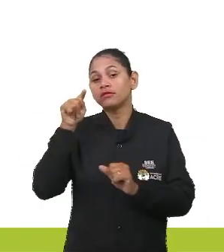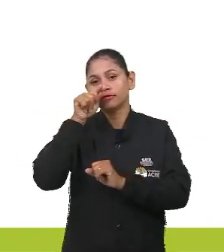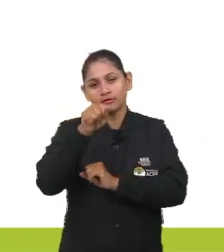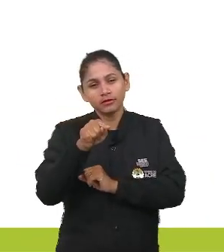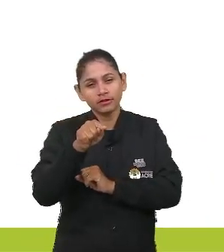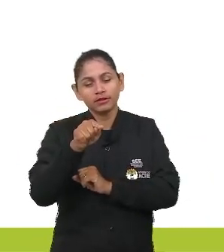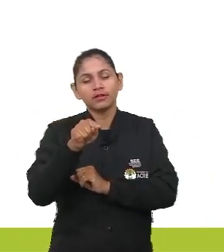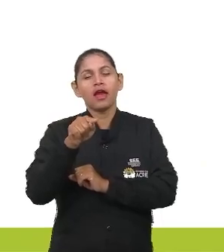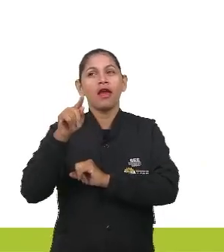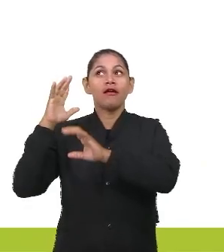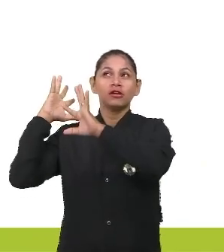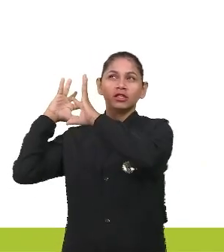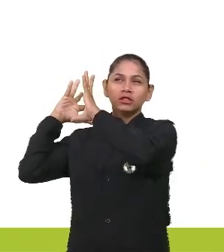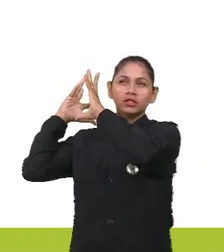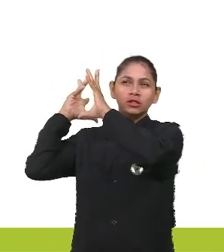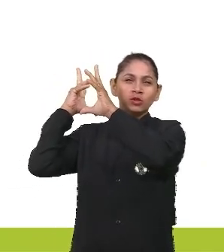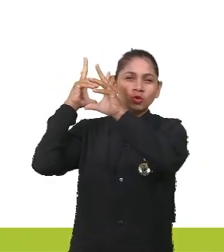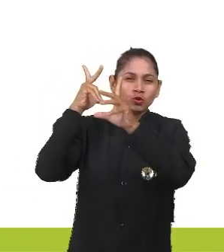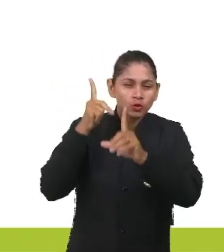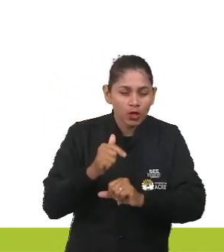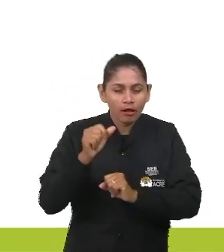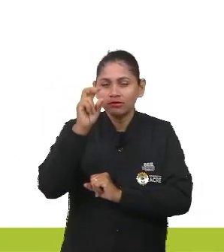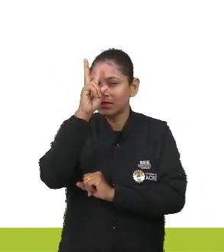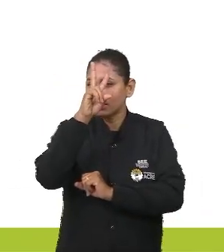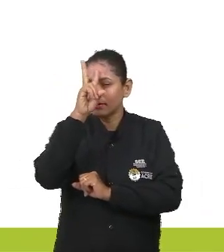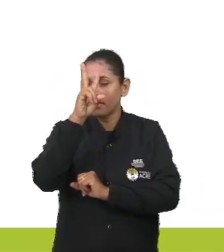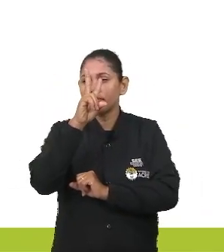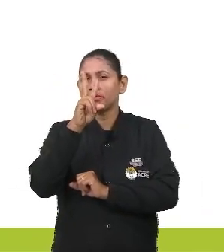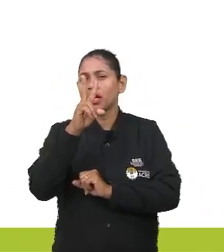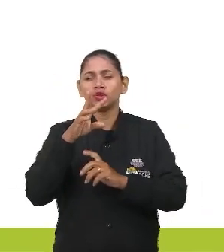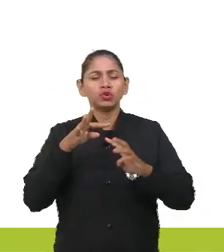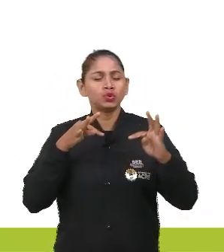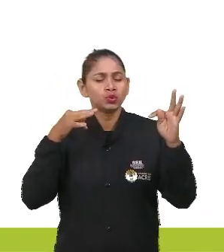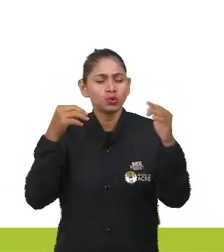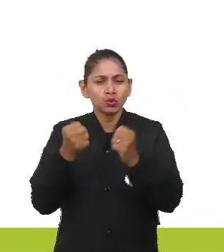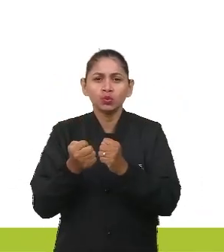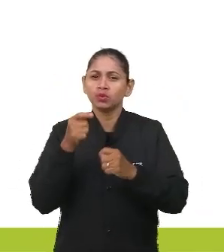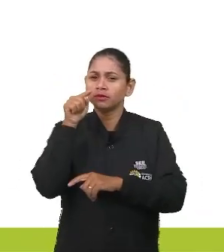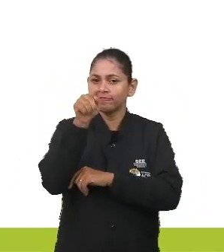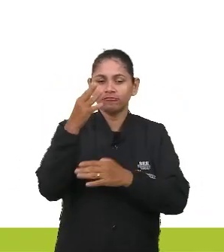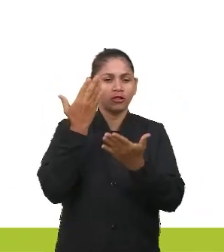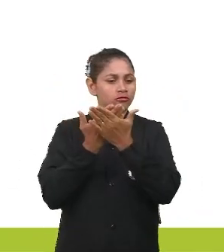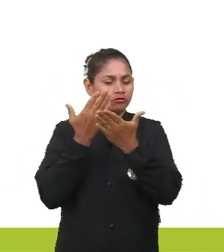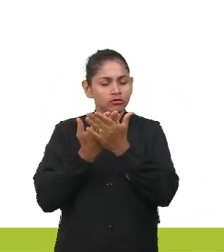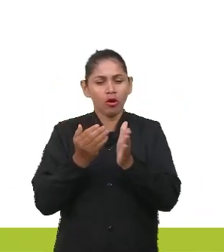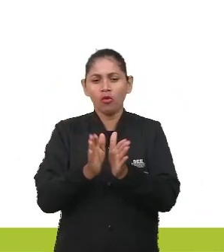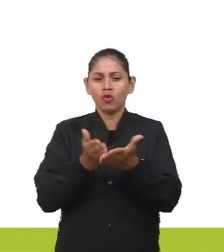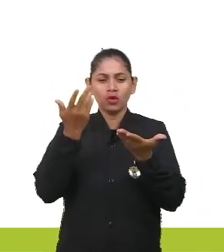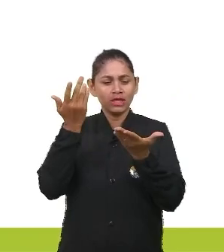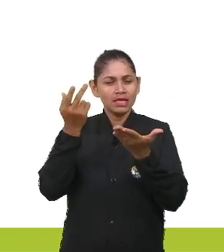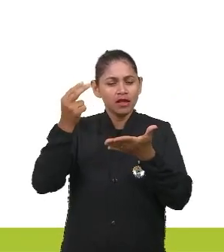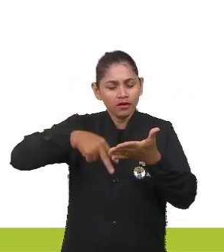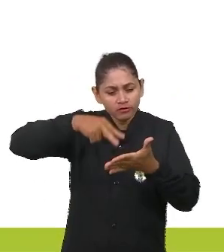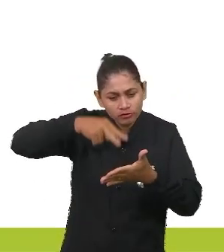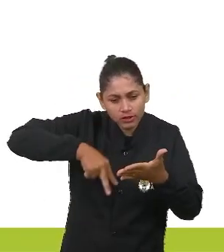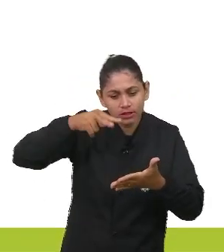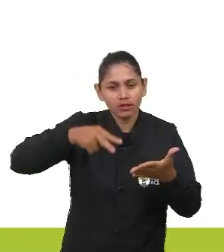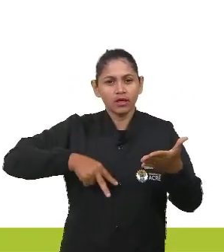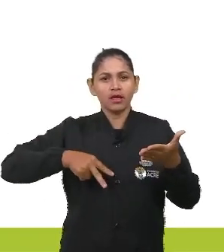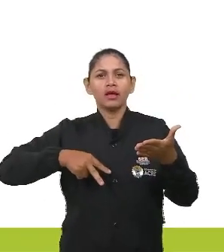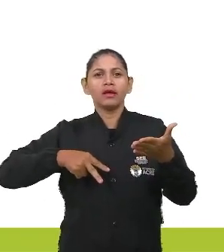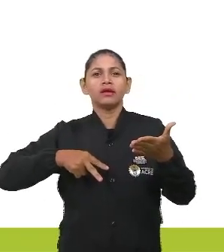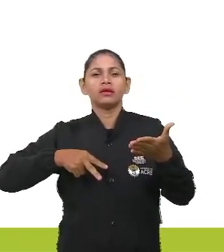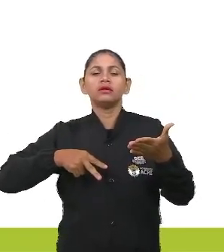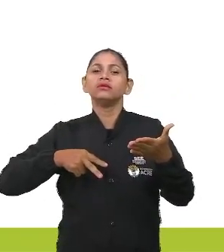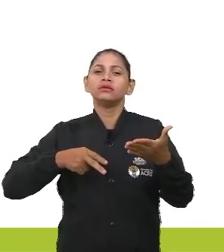o que que eu assisti, quais foram os livros que eu li sobre isso, quais foram séries, quais